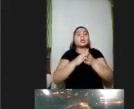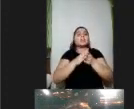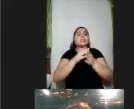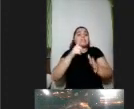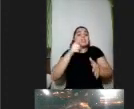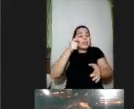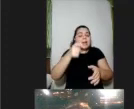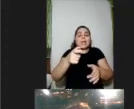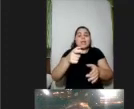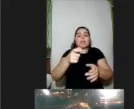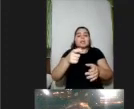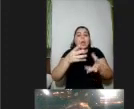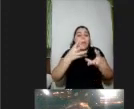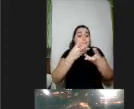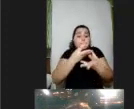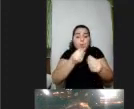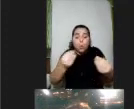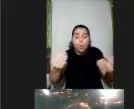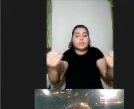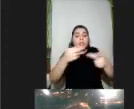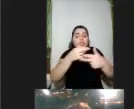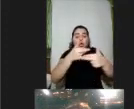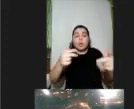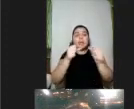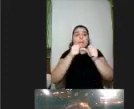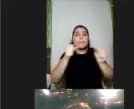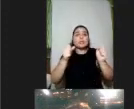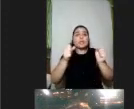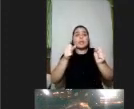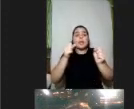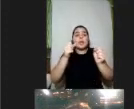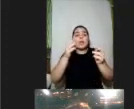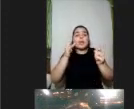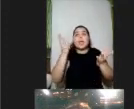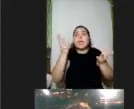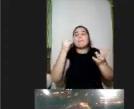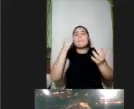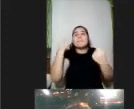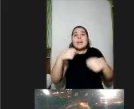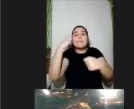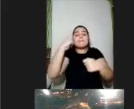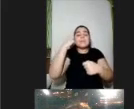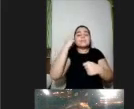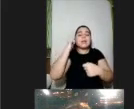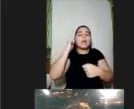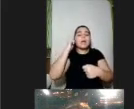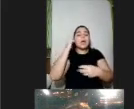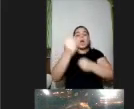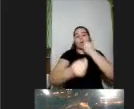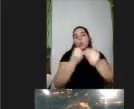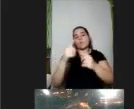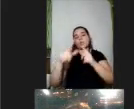são muitos os distratores que a gente tem na nossa vida e a gente precisa pensar nessas estratégias para trabalhar